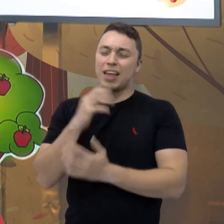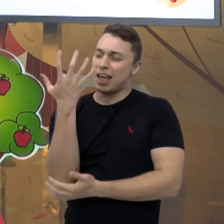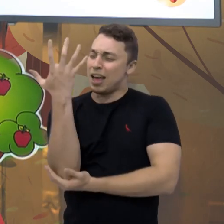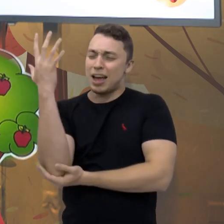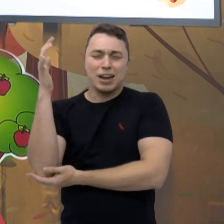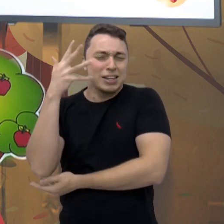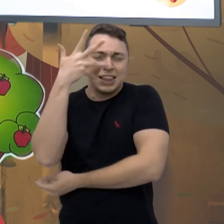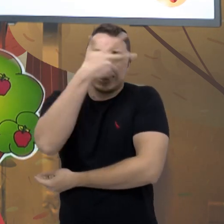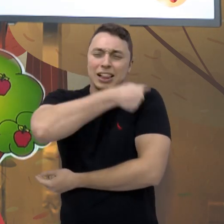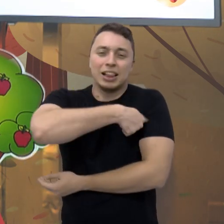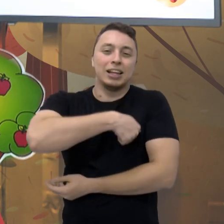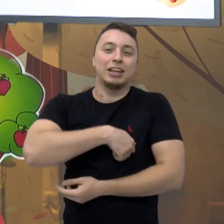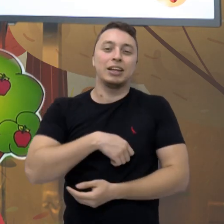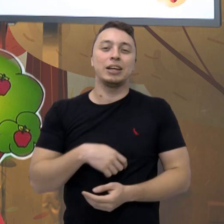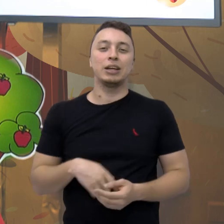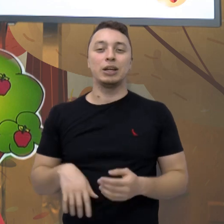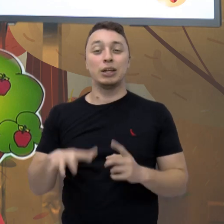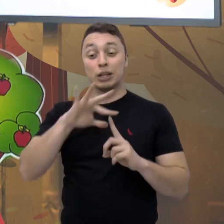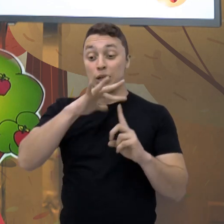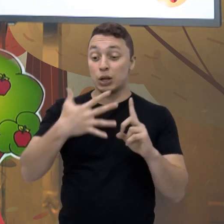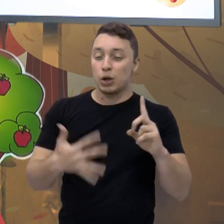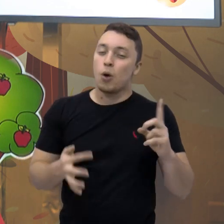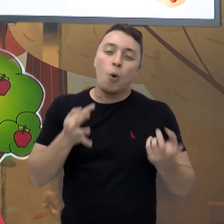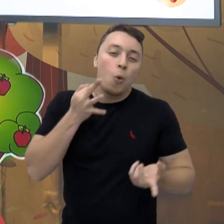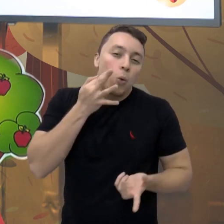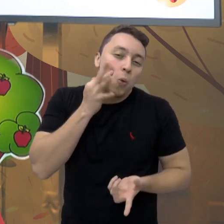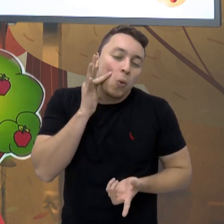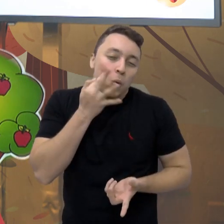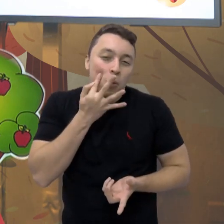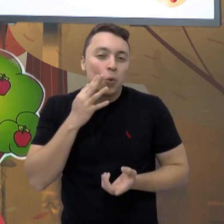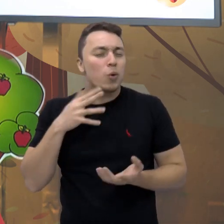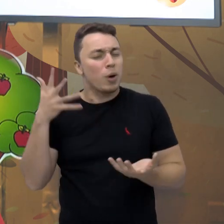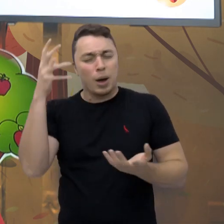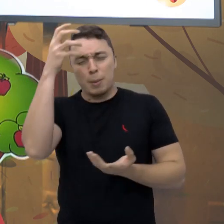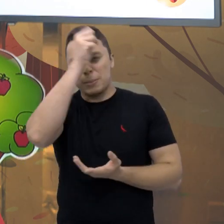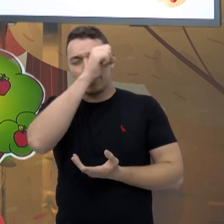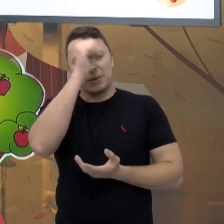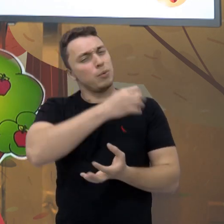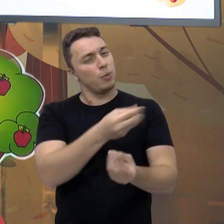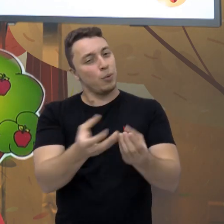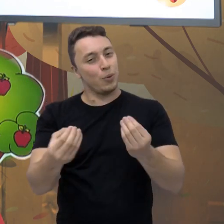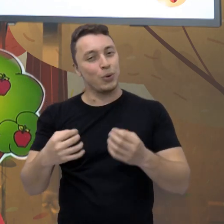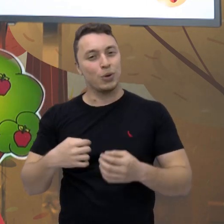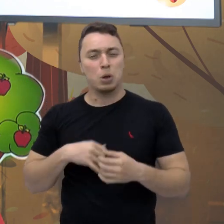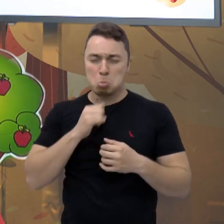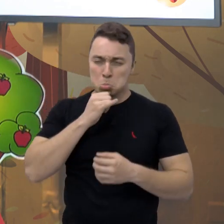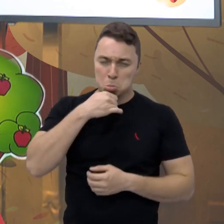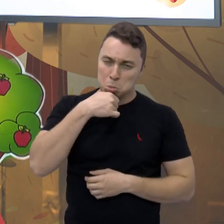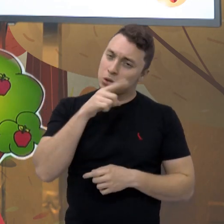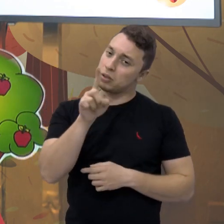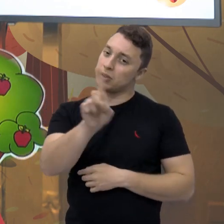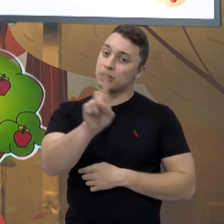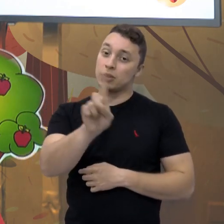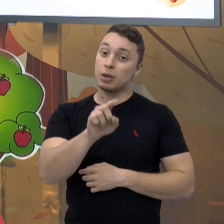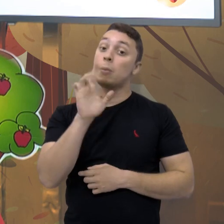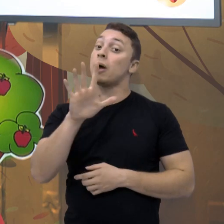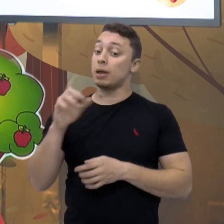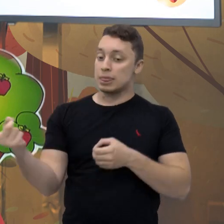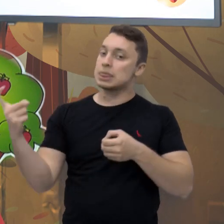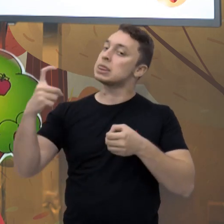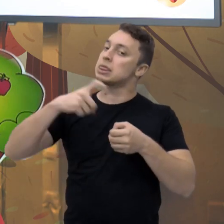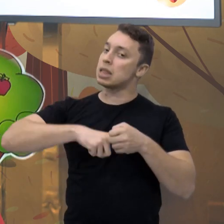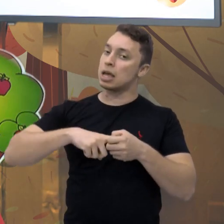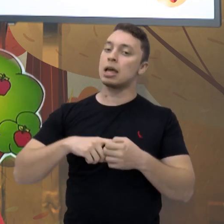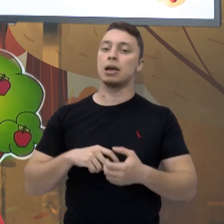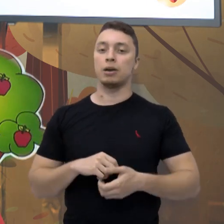outono também é a estação das frutas. Quanta coisa legal a gente aprendeu hoje. Mas não fiquem tristes, porque nós estaremos de volta na próxima